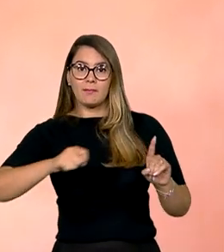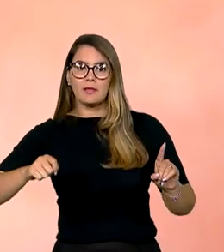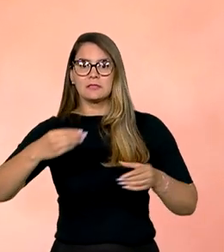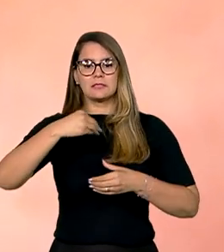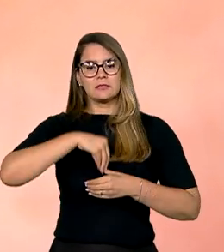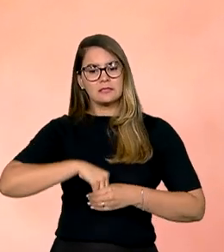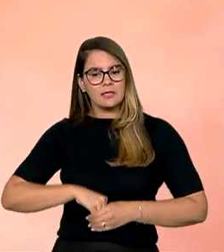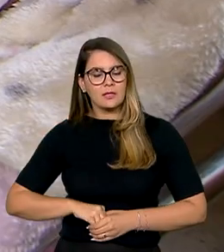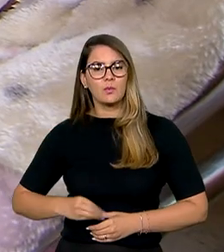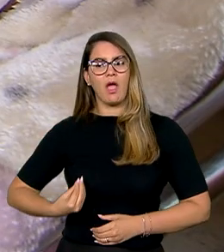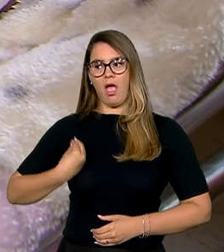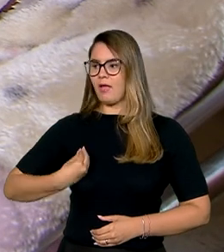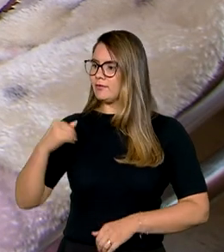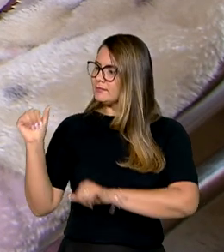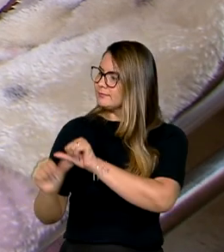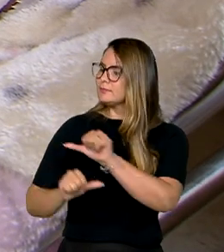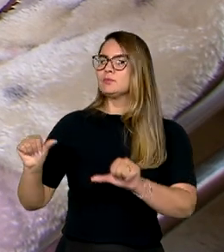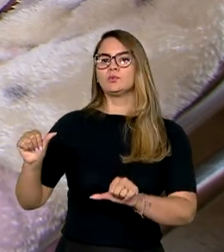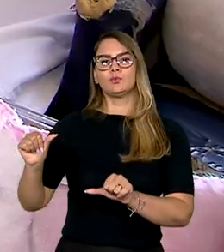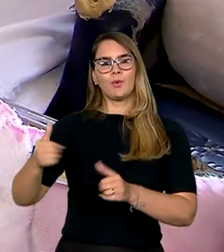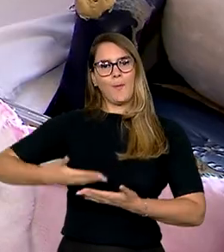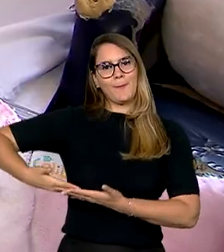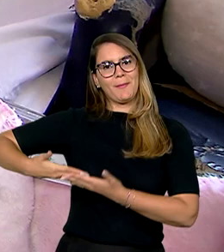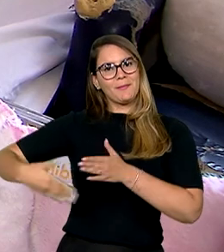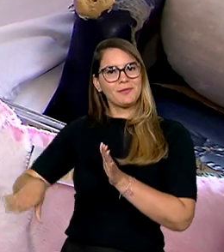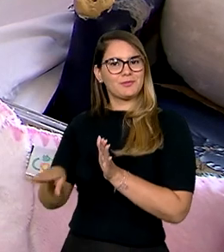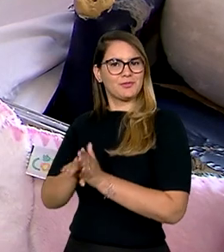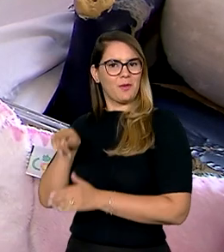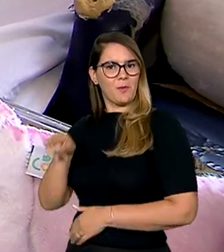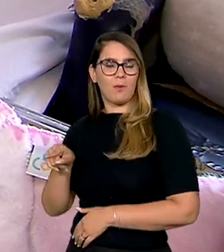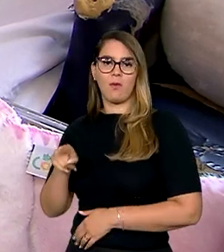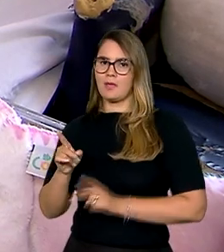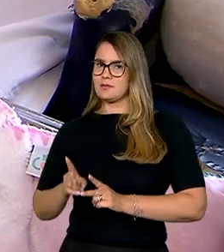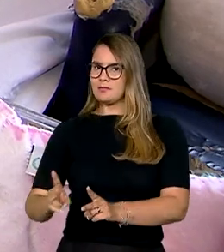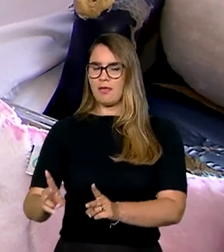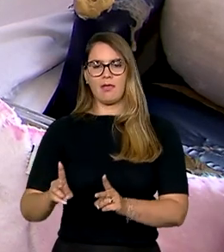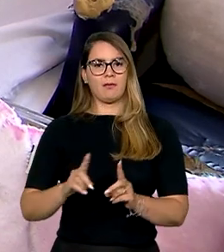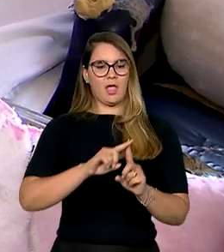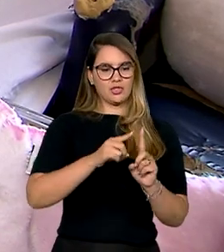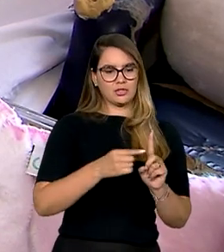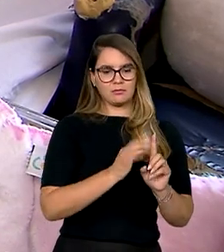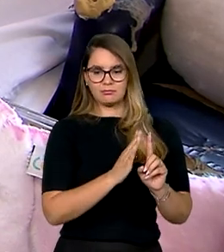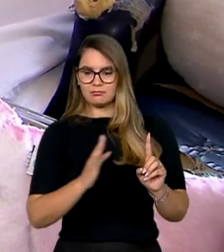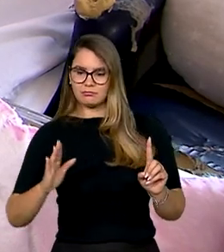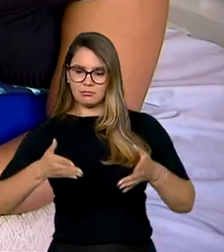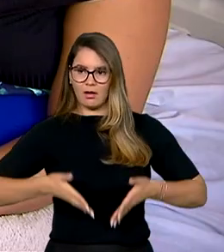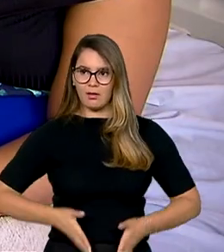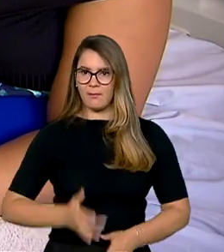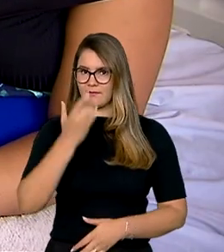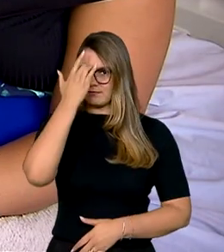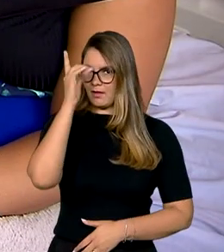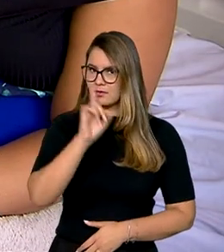inteira transformada com a chegada deste novo ser. Nem sempre a gestação e o nascimento de um filho são fáceis